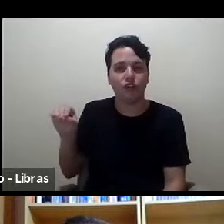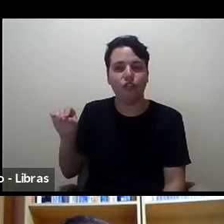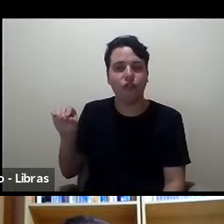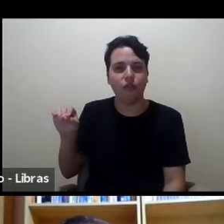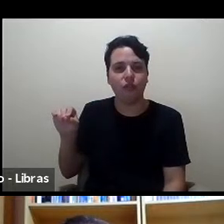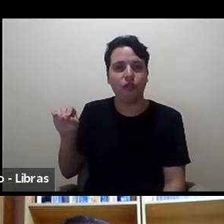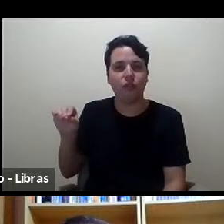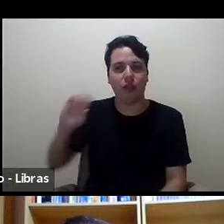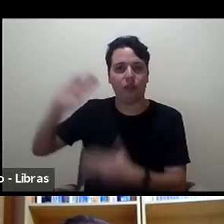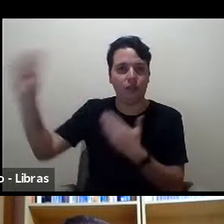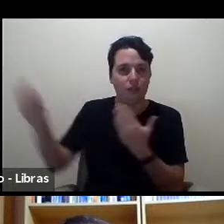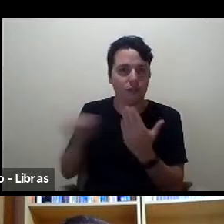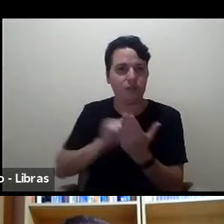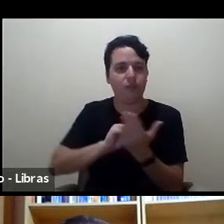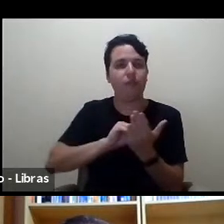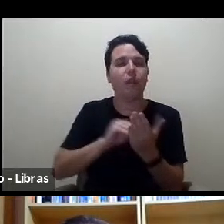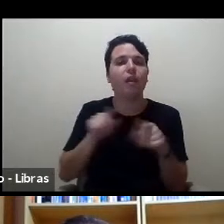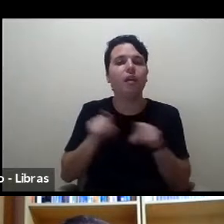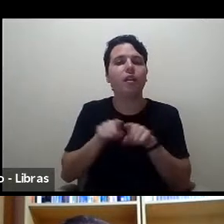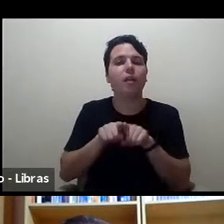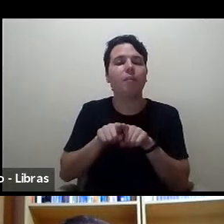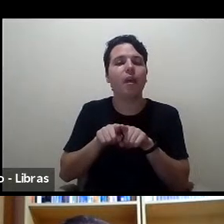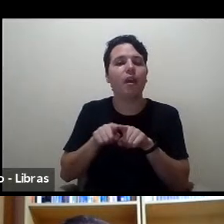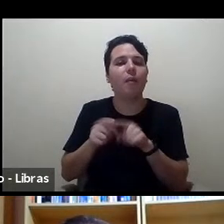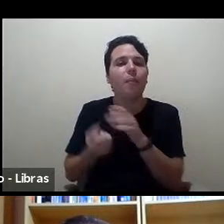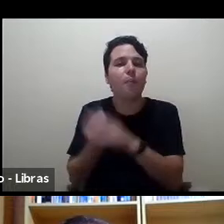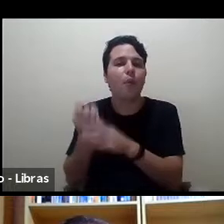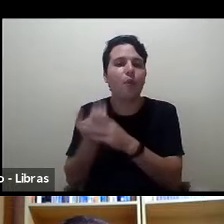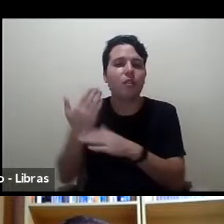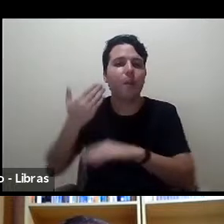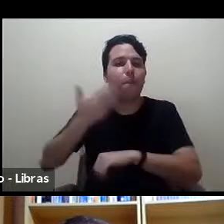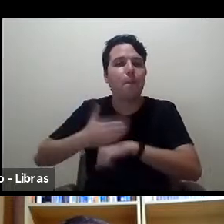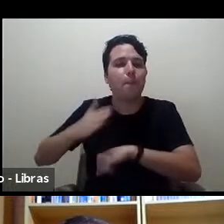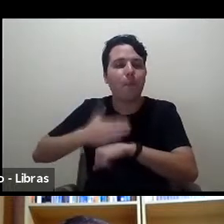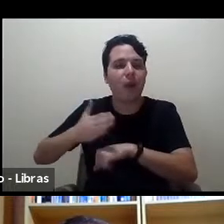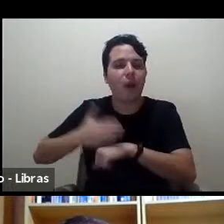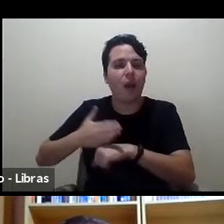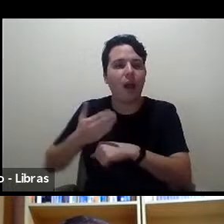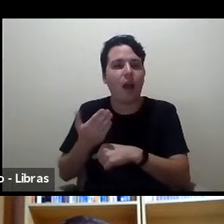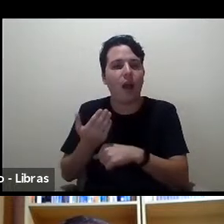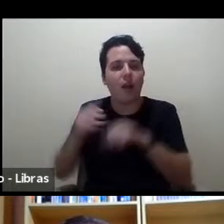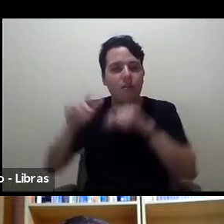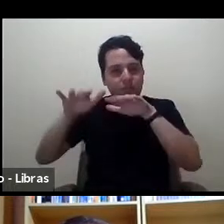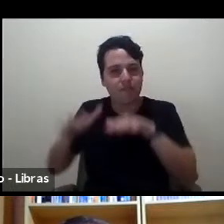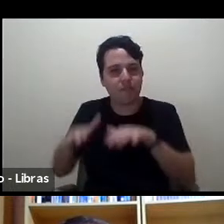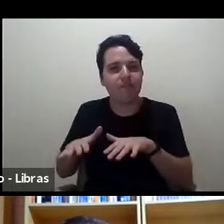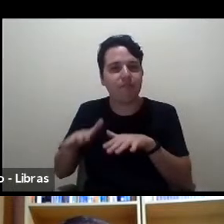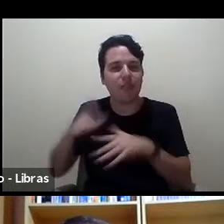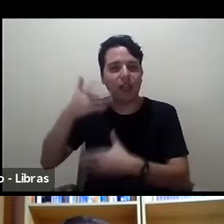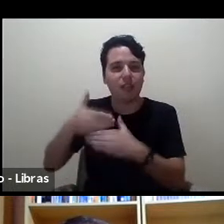de produção de resenhas que vai ser coordenado pela professora Andréa Gouveia